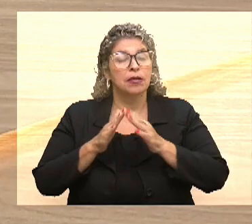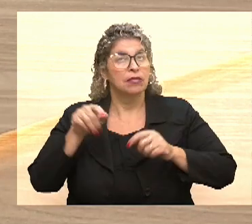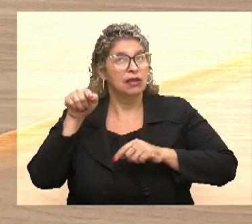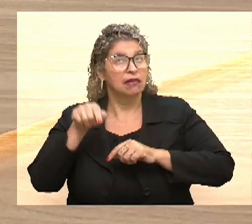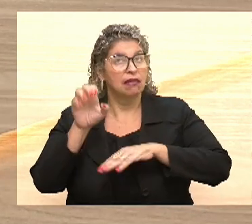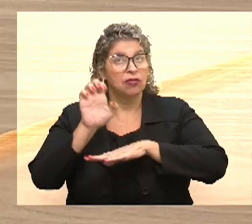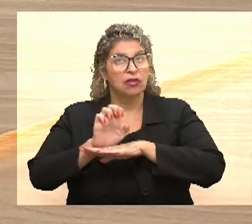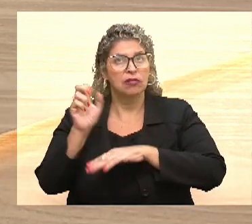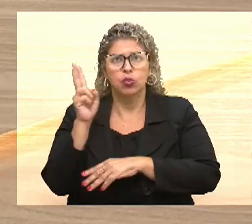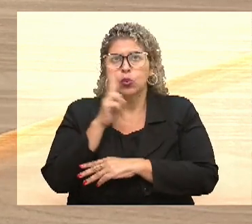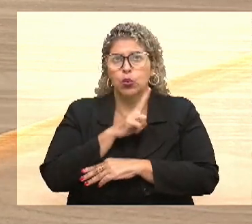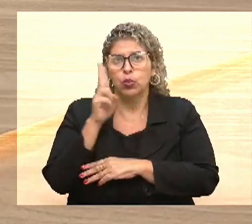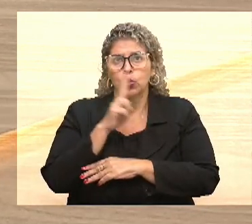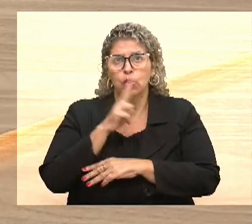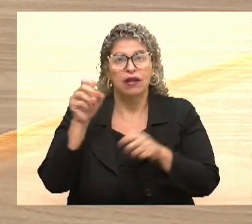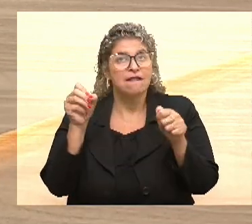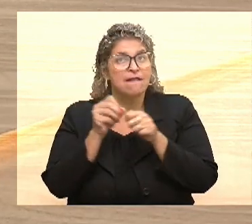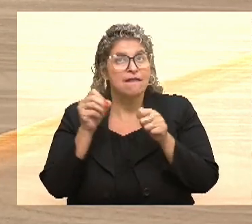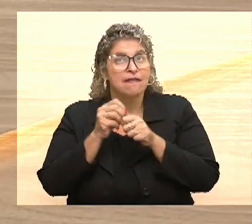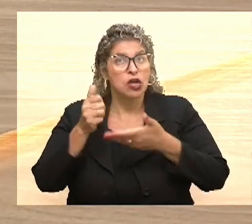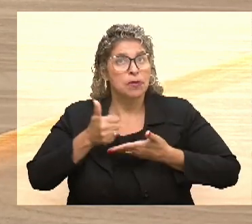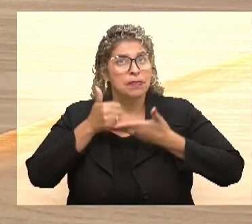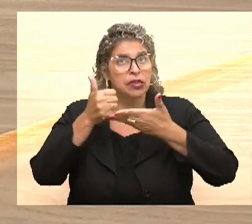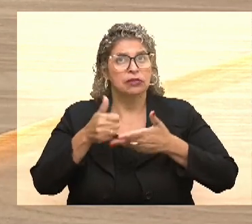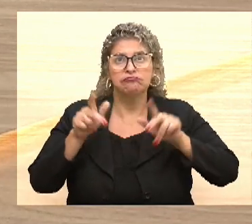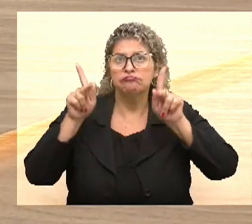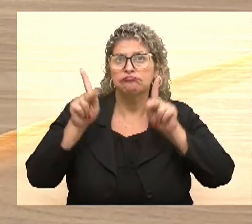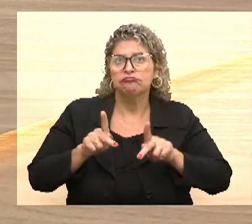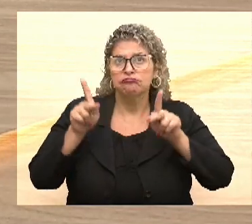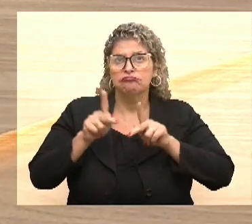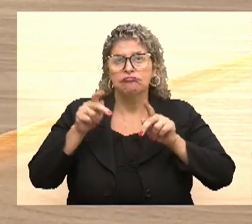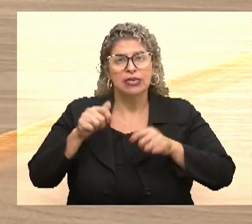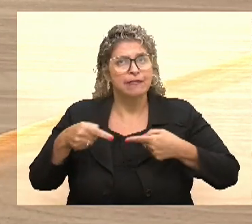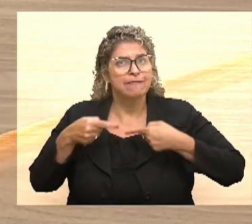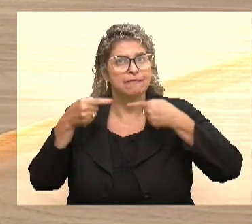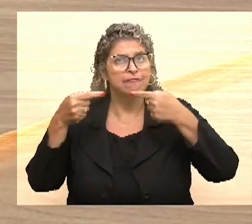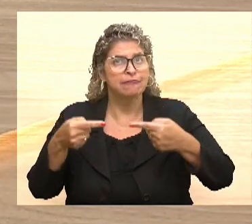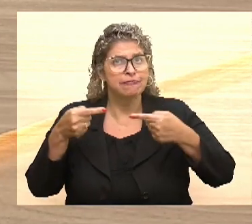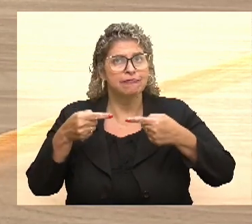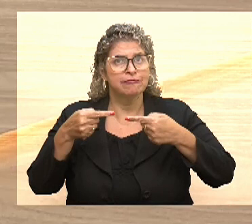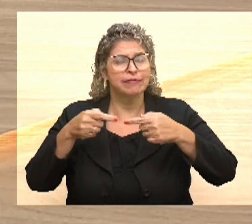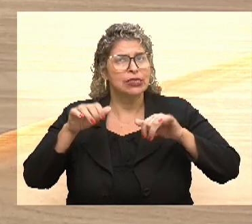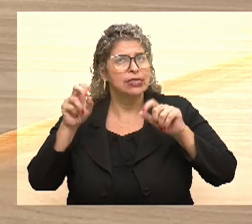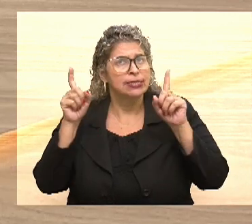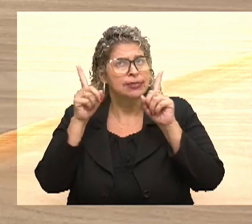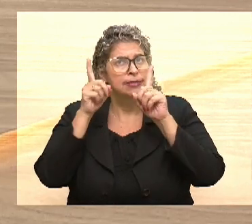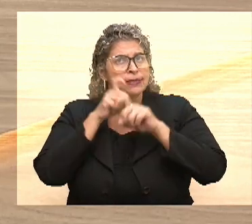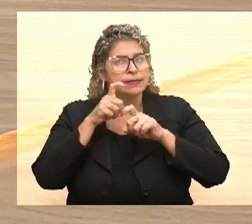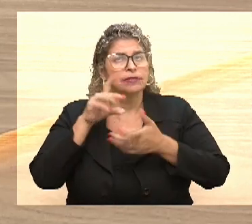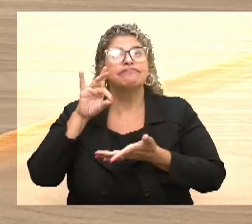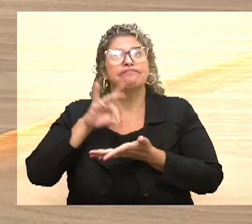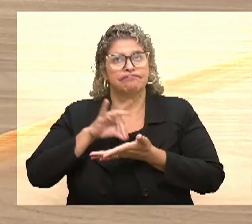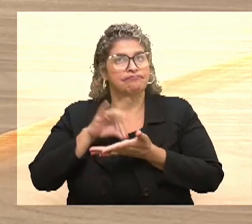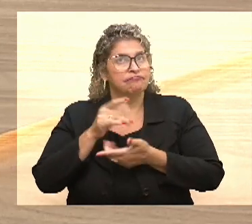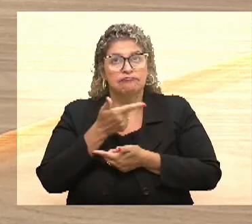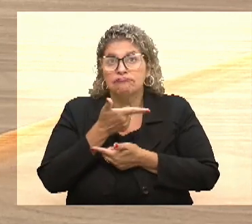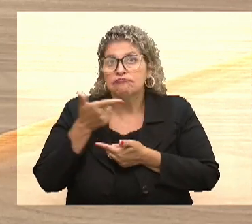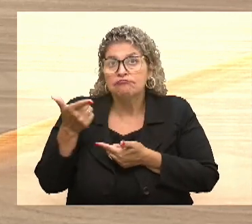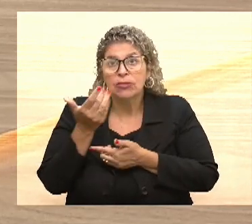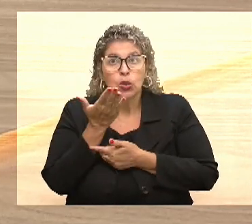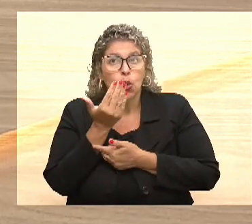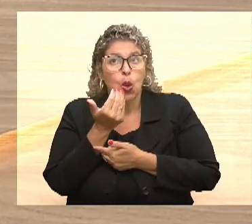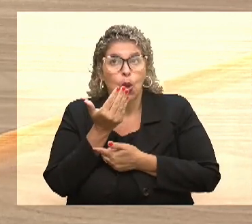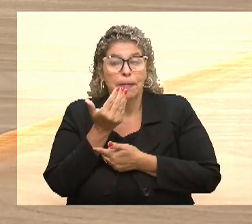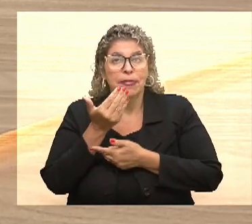e sobre a urgência de ações para apoiar pessoas que estão enfrentando essa duríssima realidade que é não ter o que